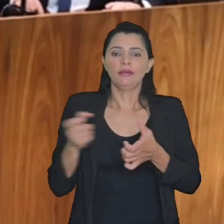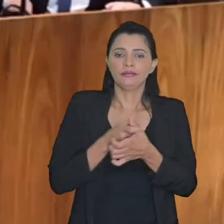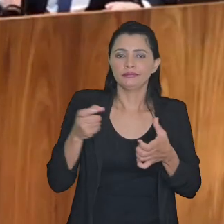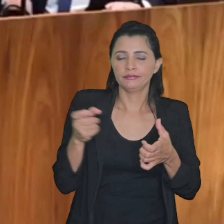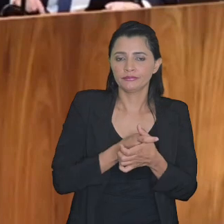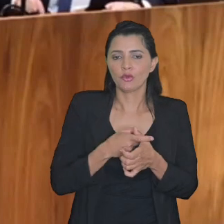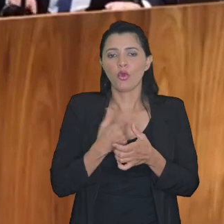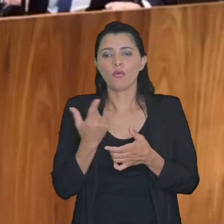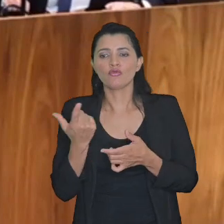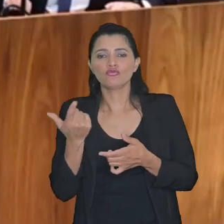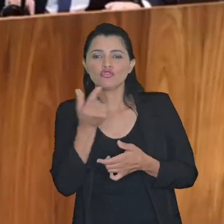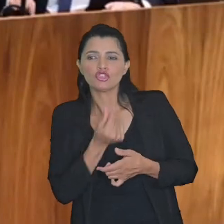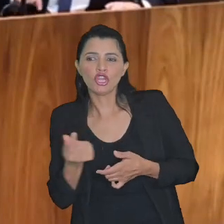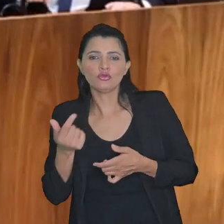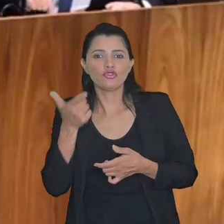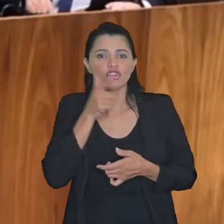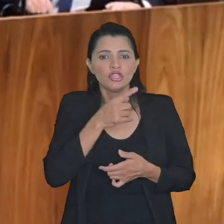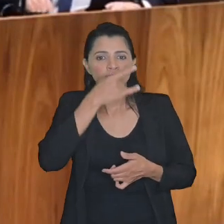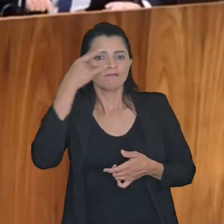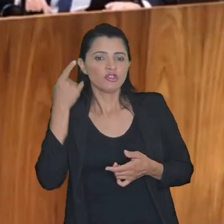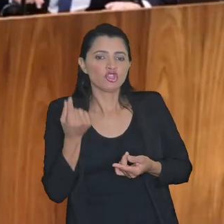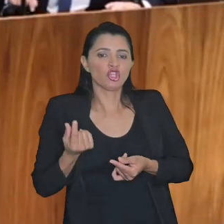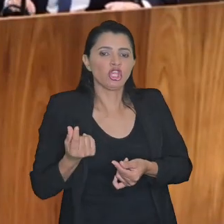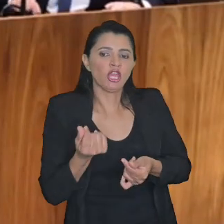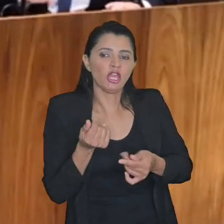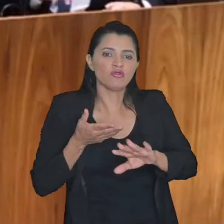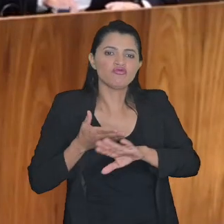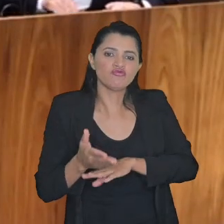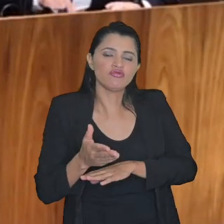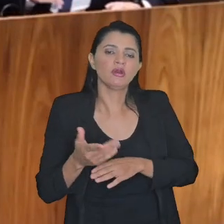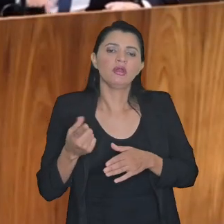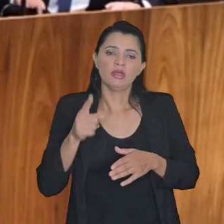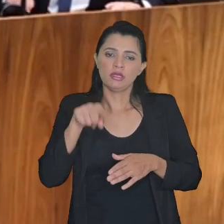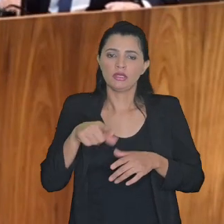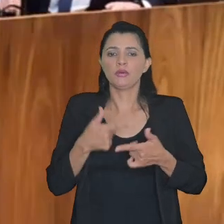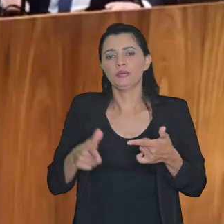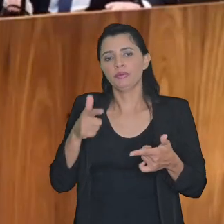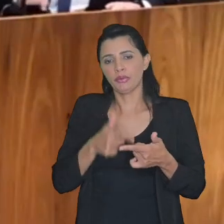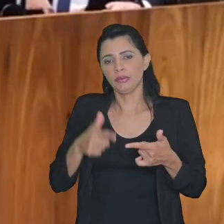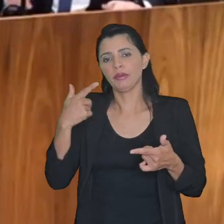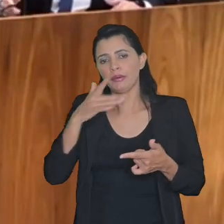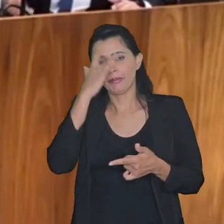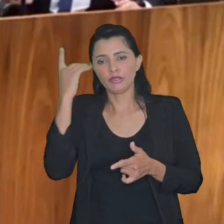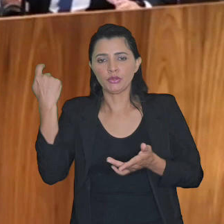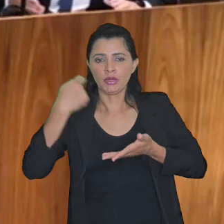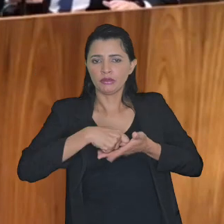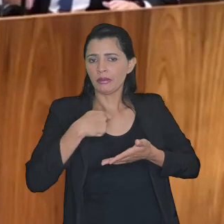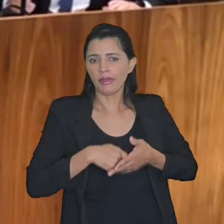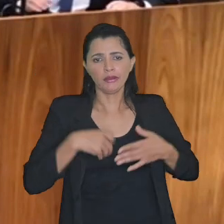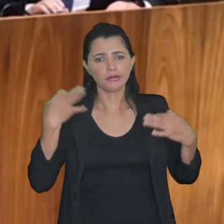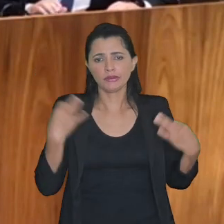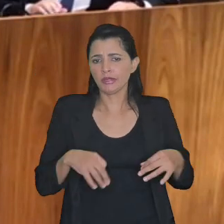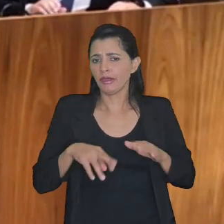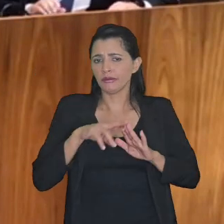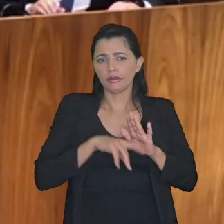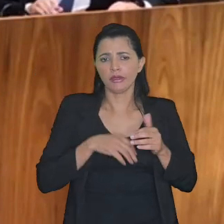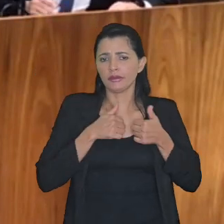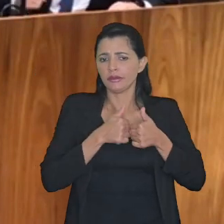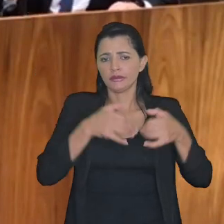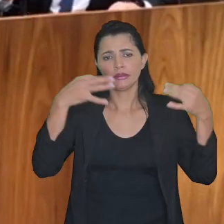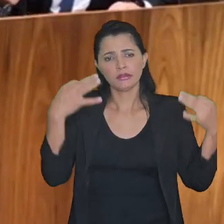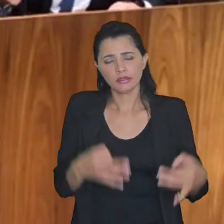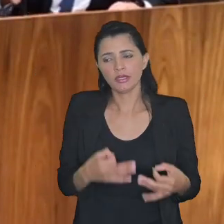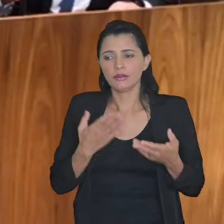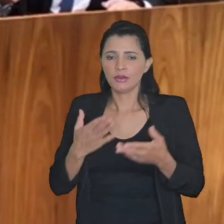capitalizar como meio de ganhar espaço no mercado e isso traz um problema sério para o contribuinte que está cumprindo as suas obrigações